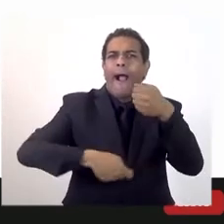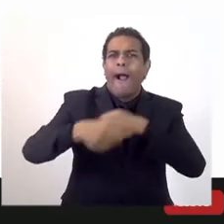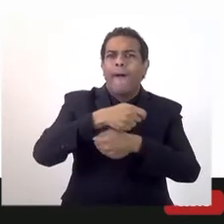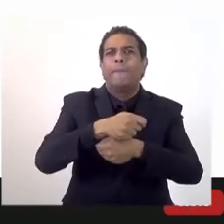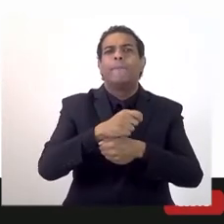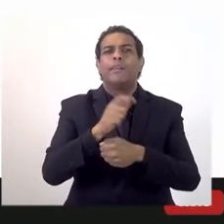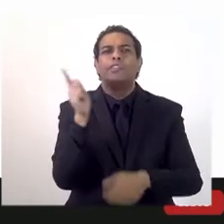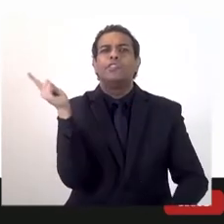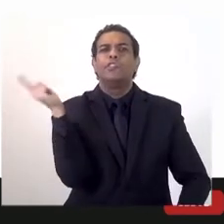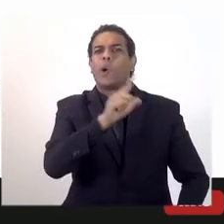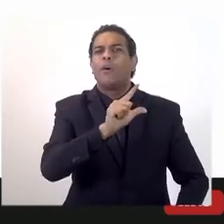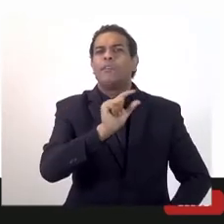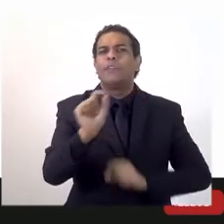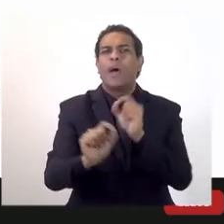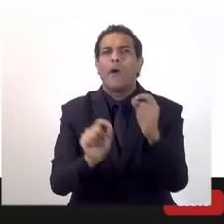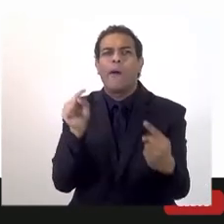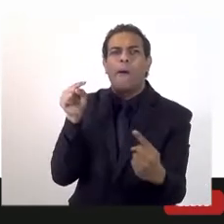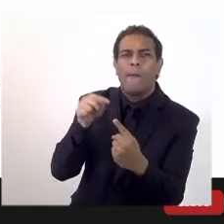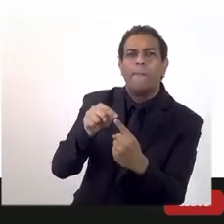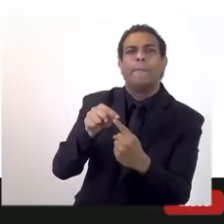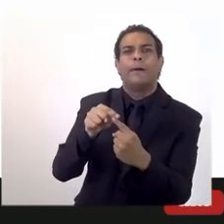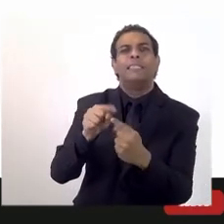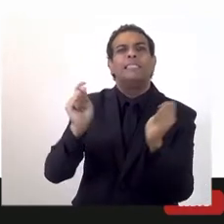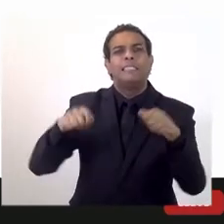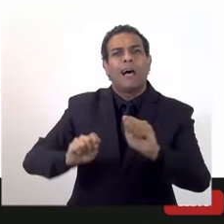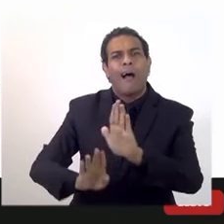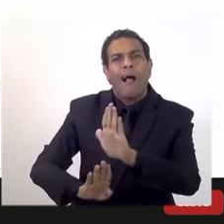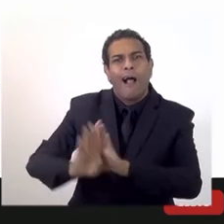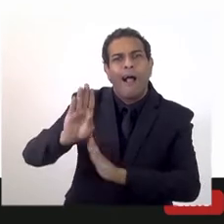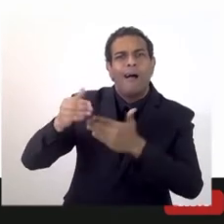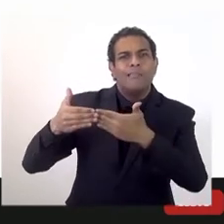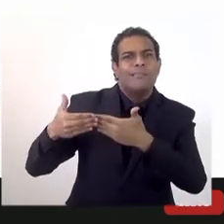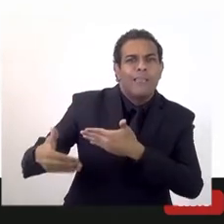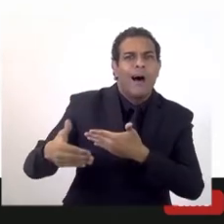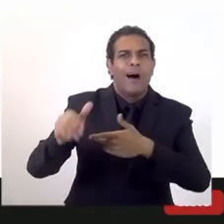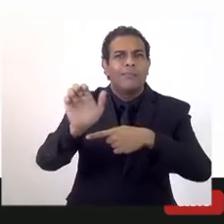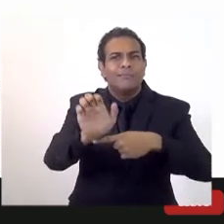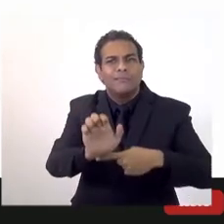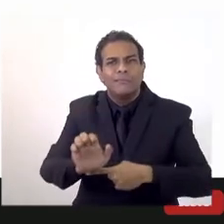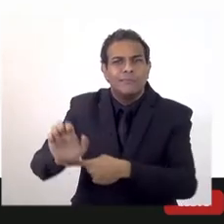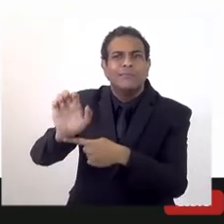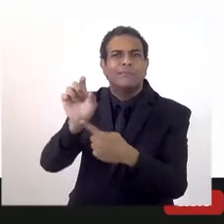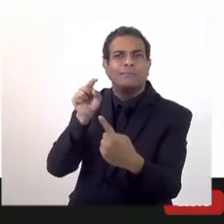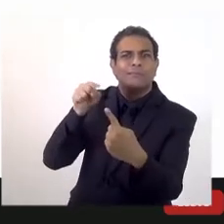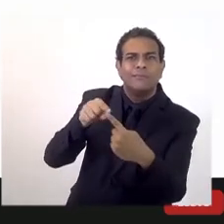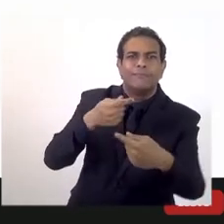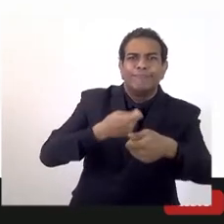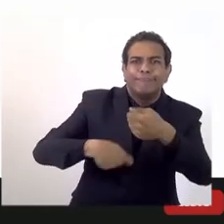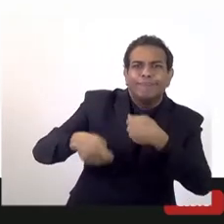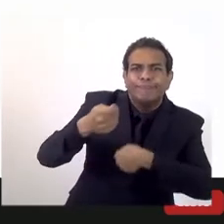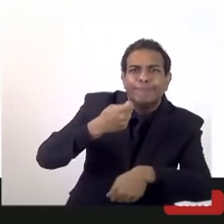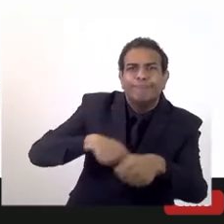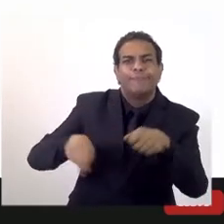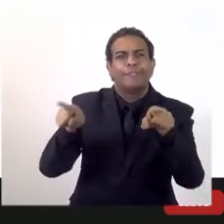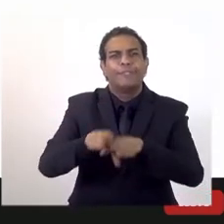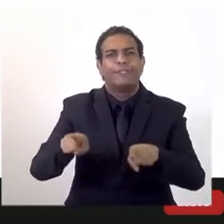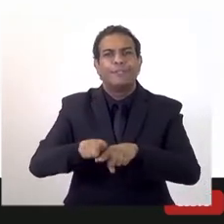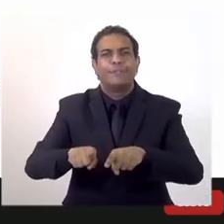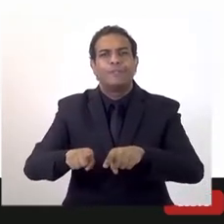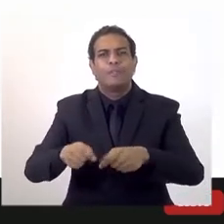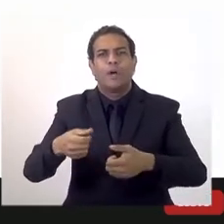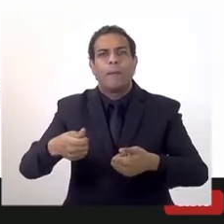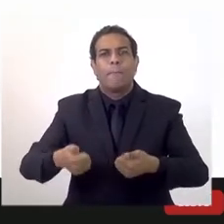virtuoso com investimentos, com ampliação da estrutura produtiva do Estado, com diversificação da estrutura